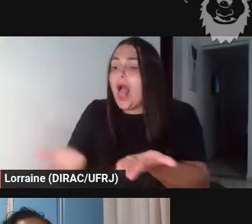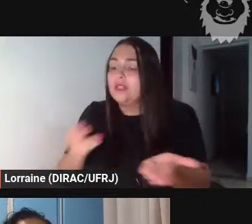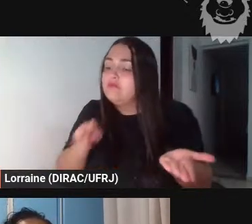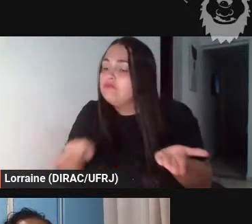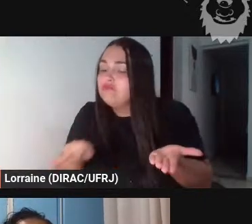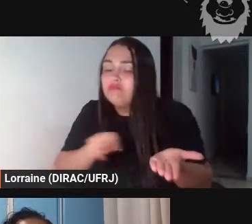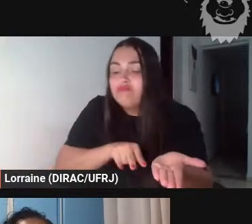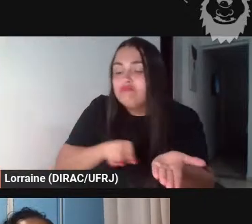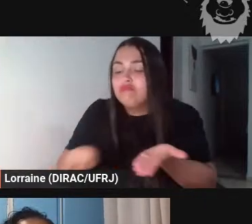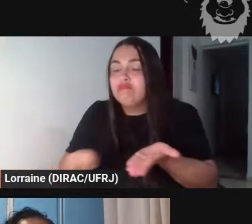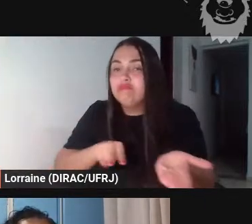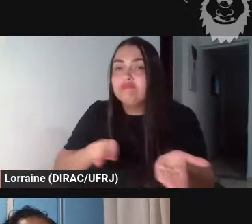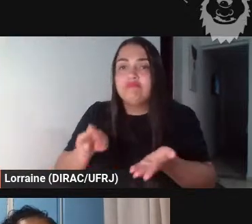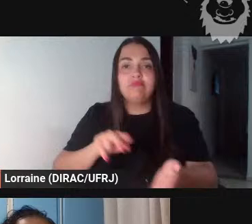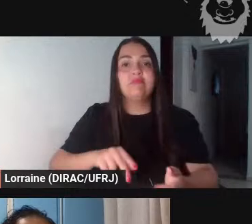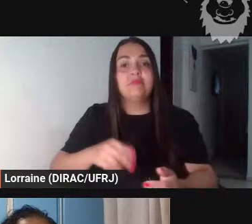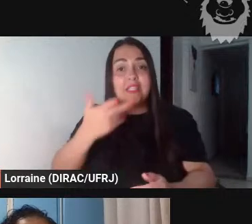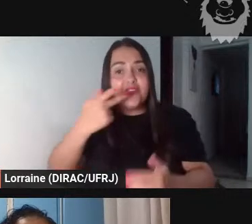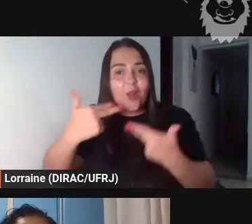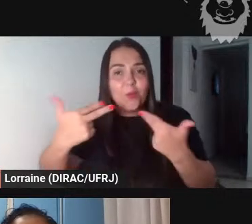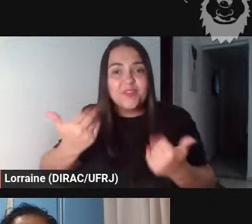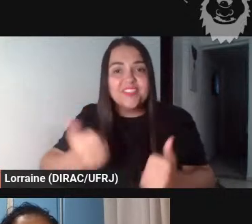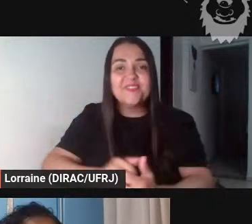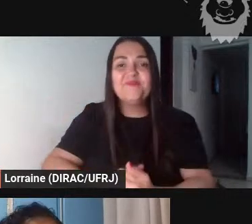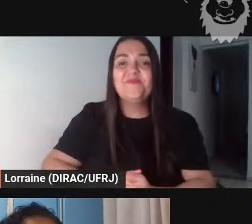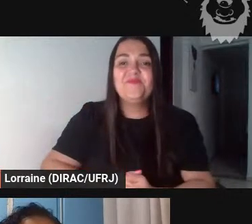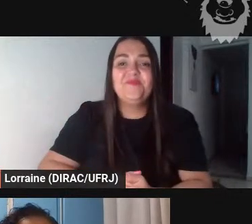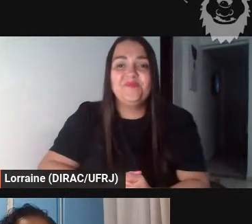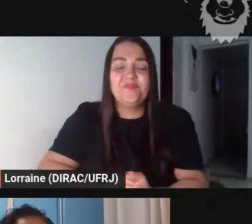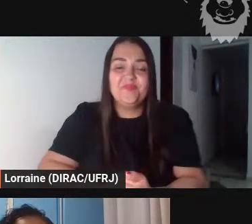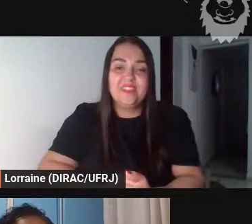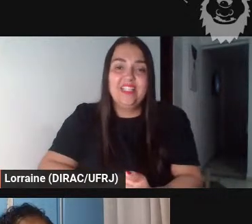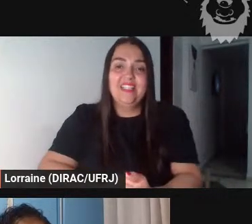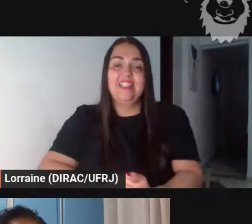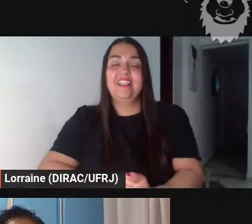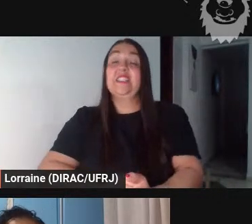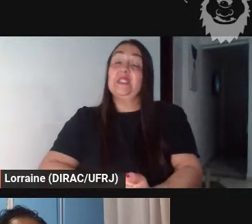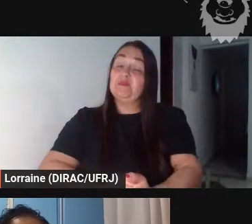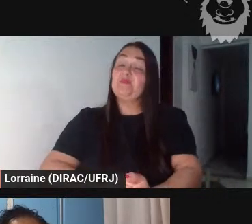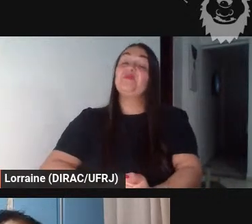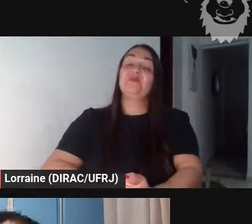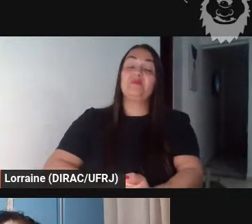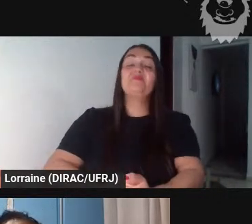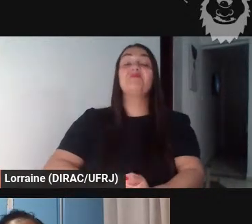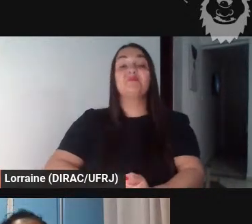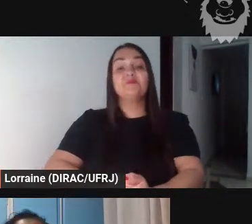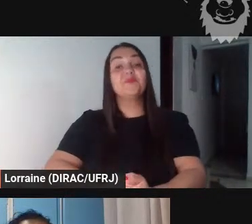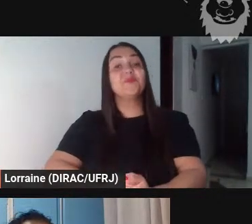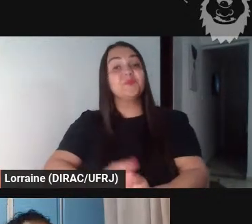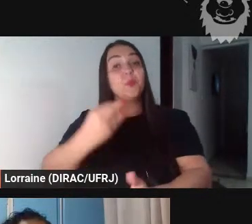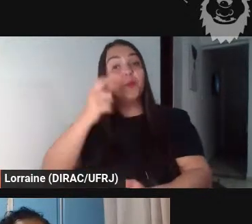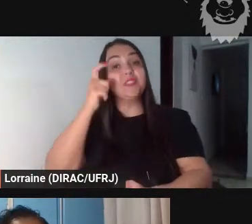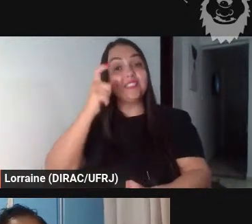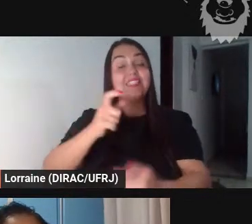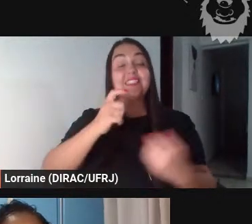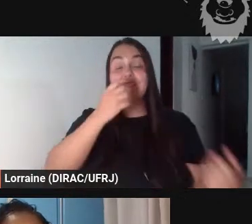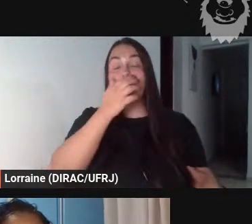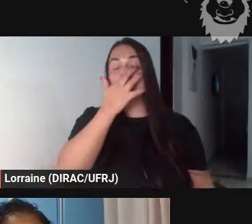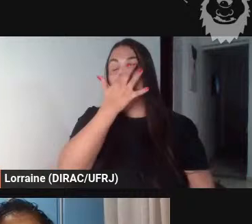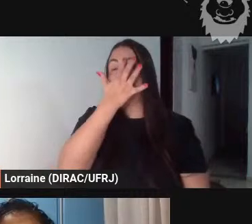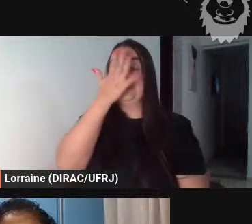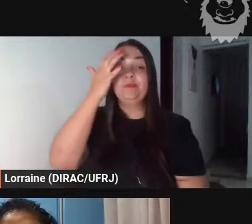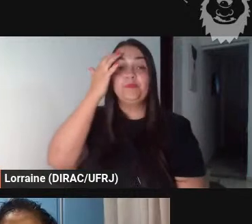você quer falar alguma coisa sobre isso? não bem interessante o que eu quero dizer é que eu fiquei conhecendo